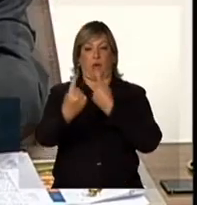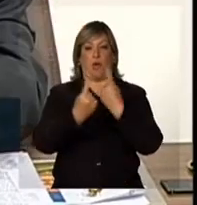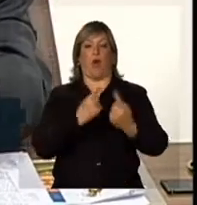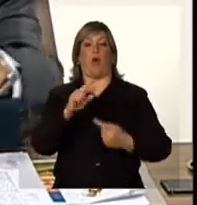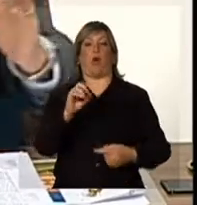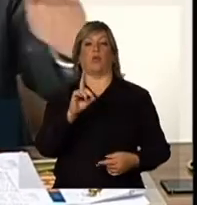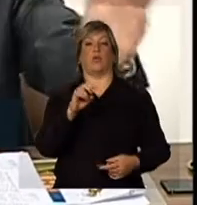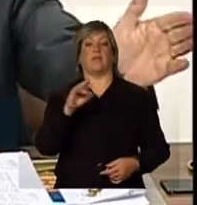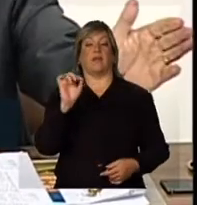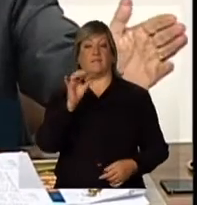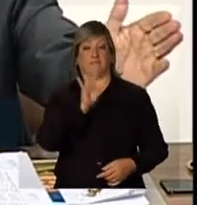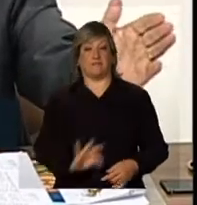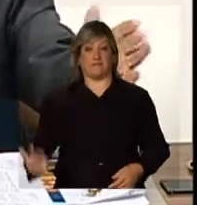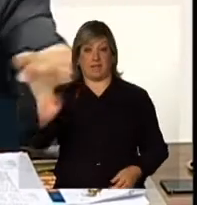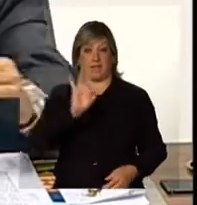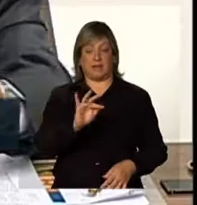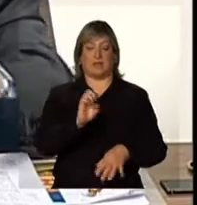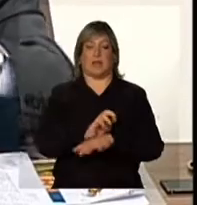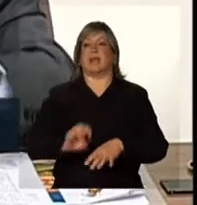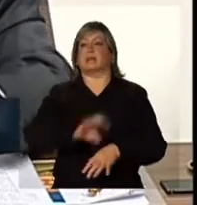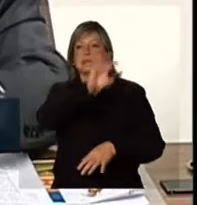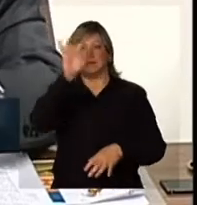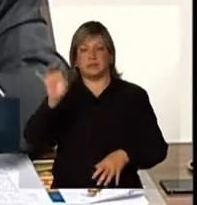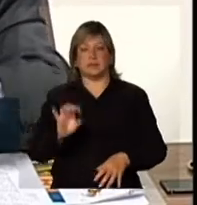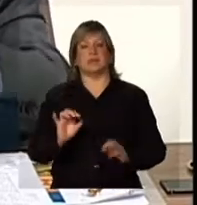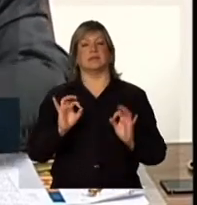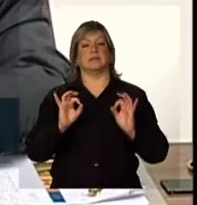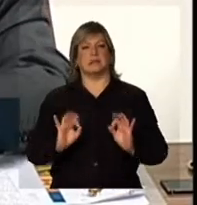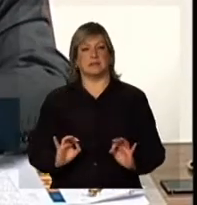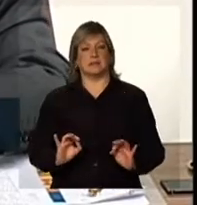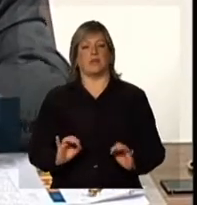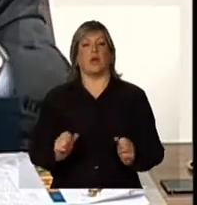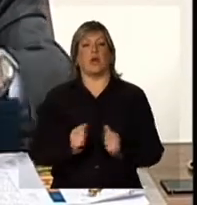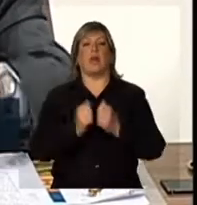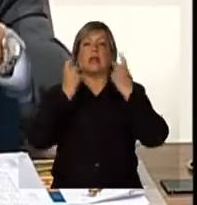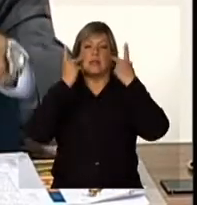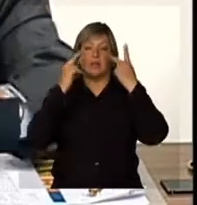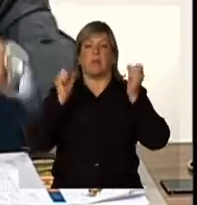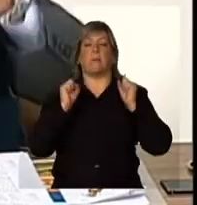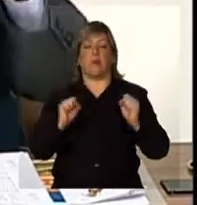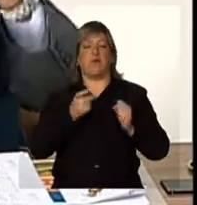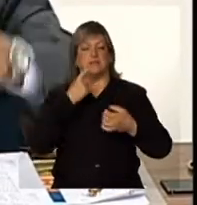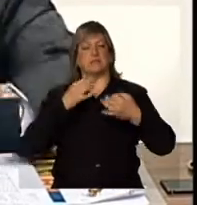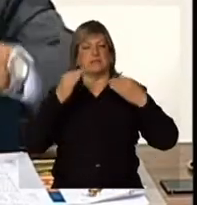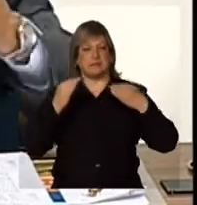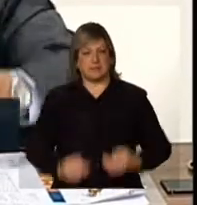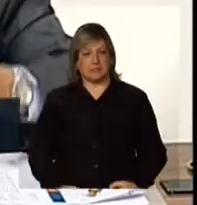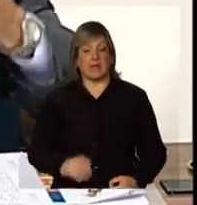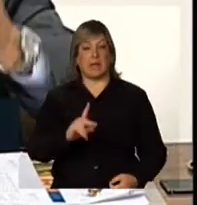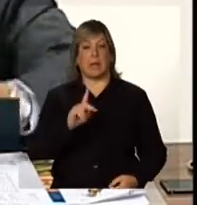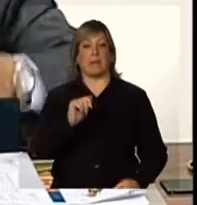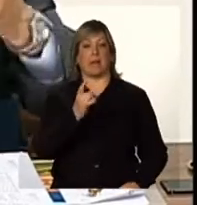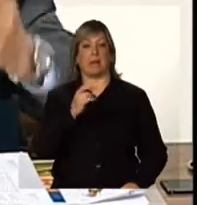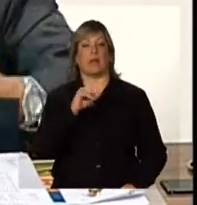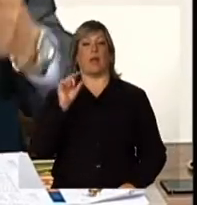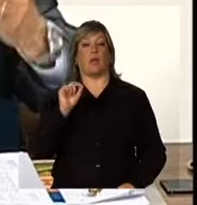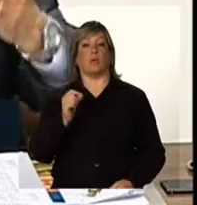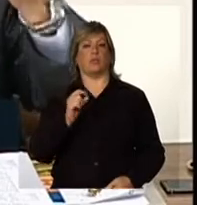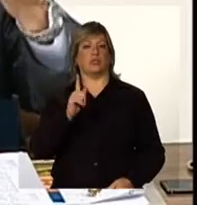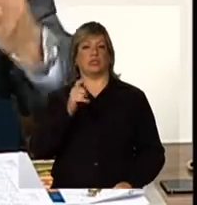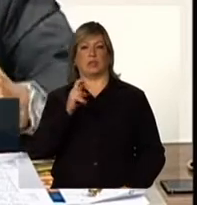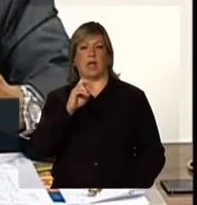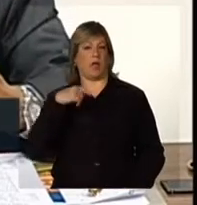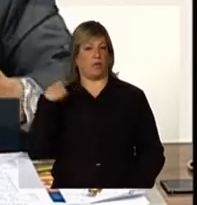federais das rodovias estaduais, seguramente e com tranquilidade posso afirmar que o padrão geral quanto ao pavimento das